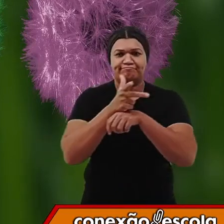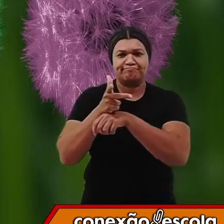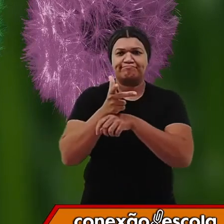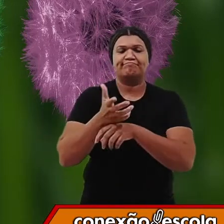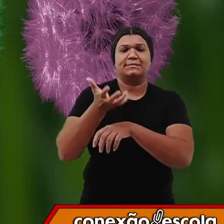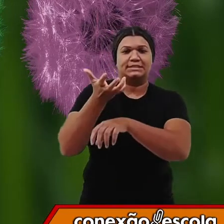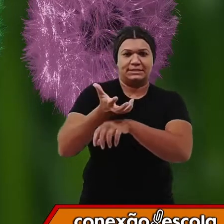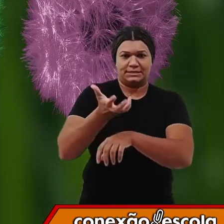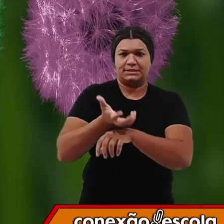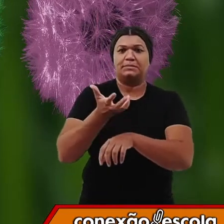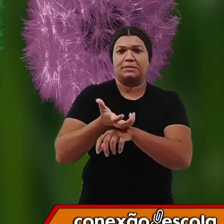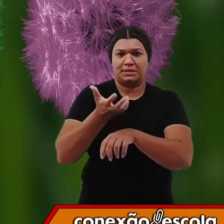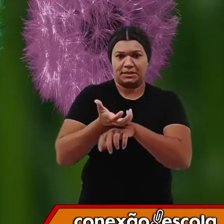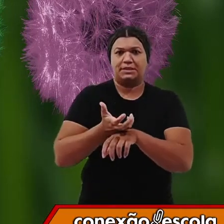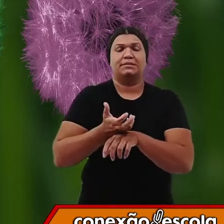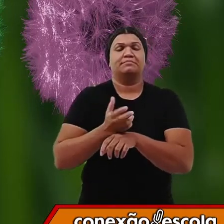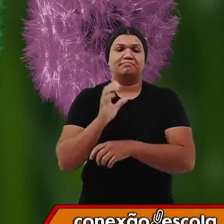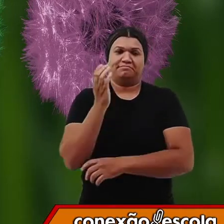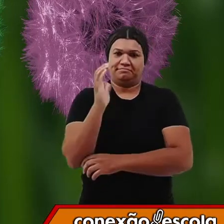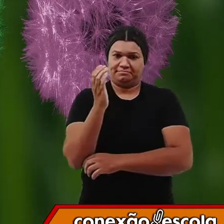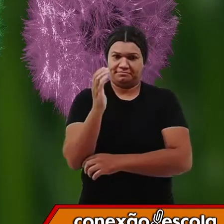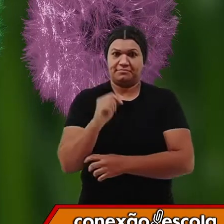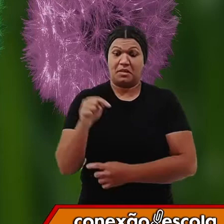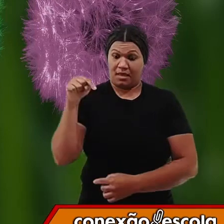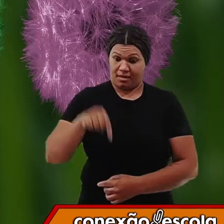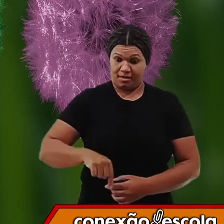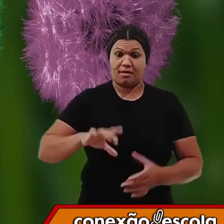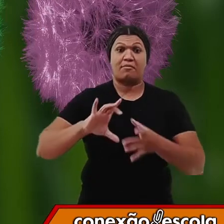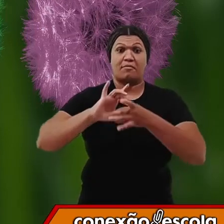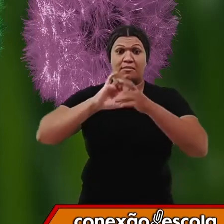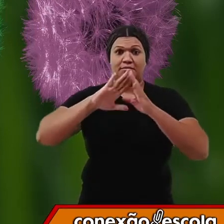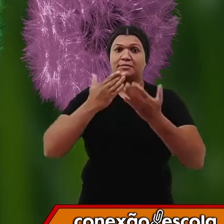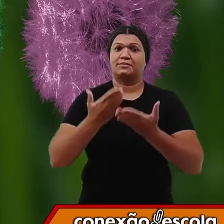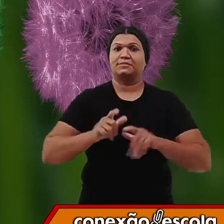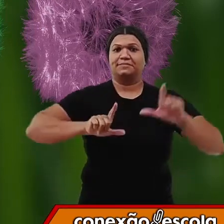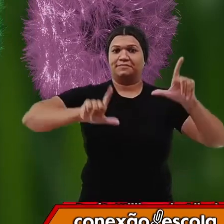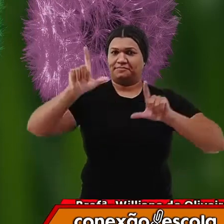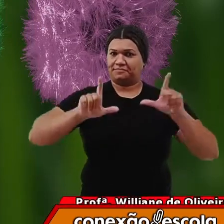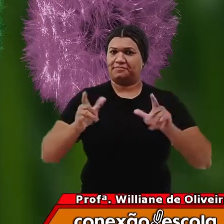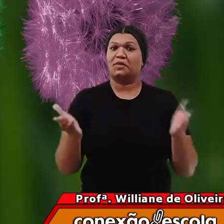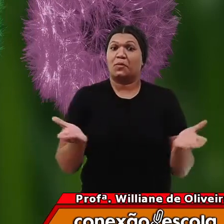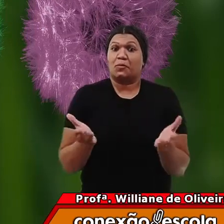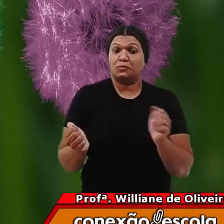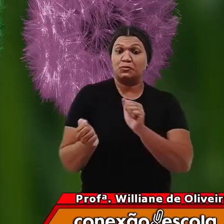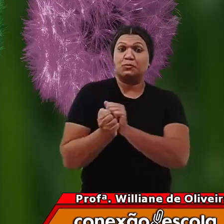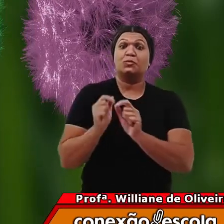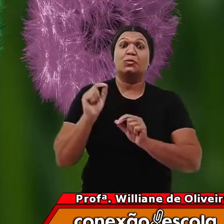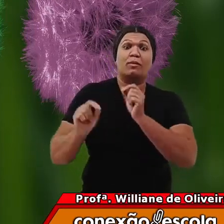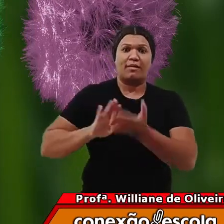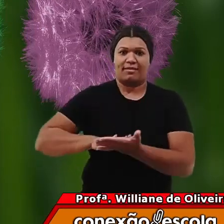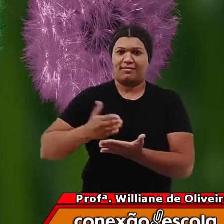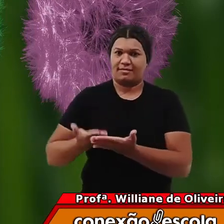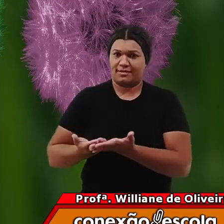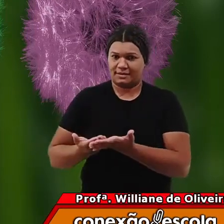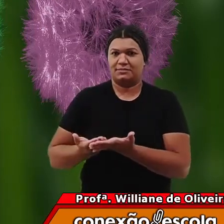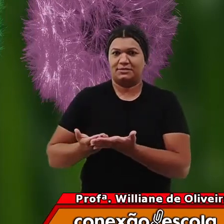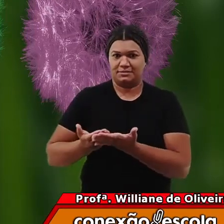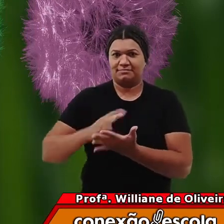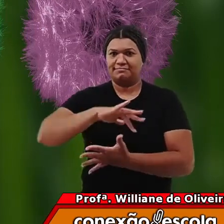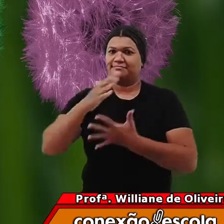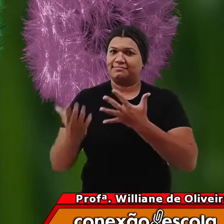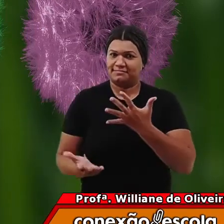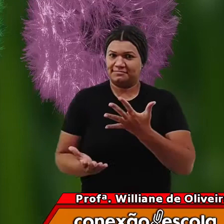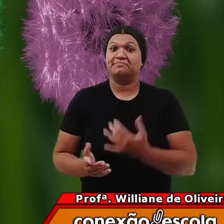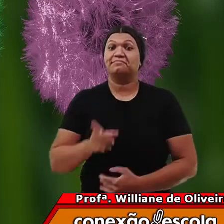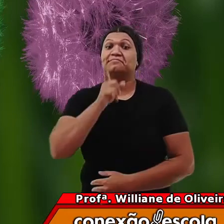Ciências da Natureza, aqui no Conexão Escola TV. Estou hoje acompanhada pela intérprete de Libras, Williane